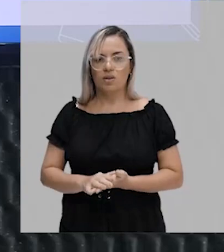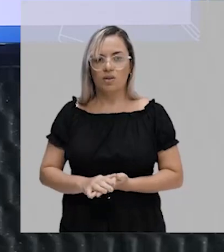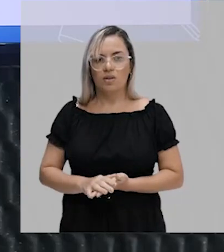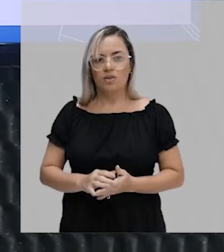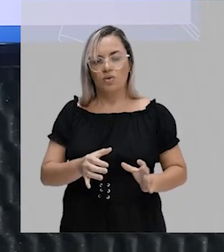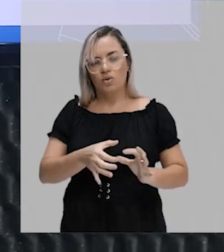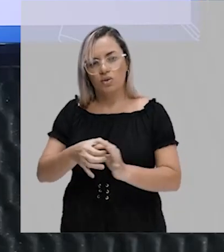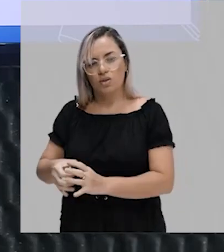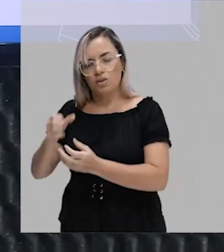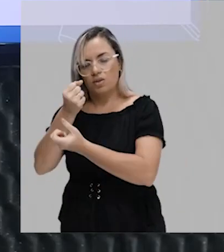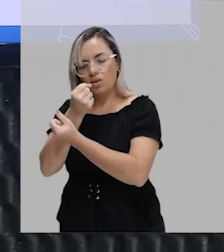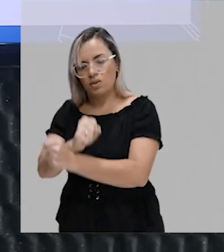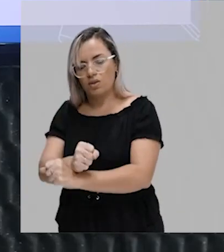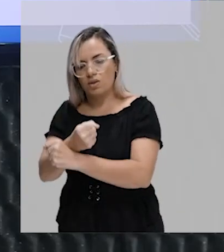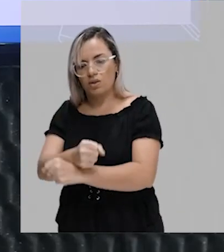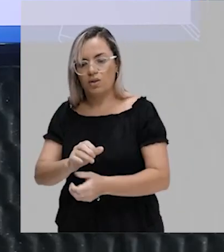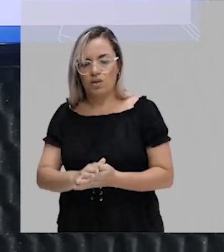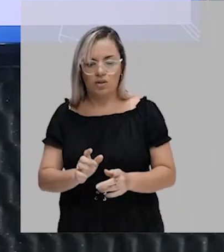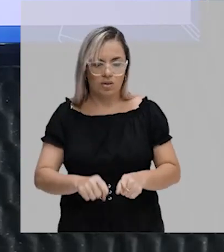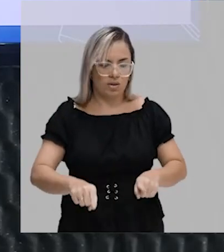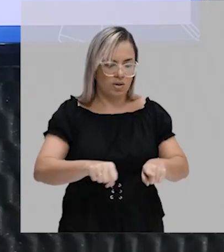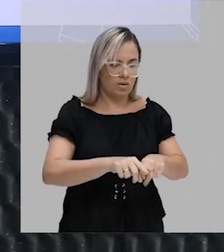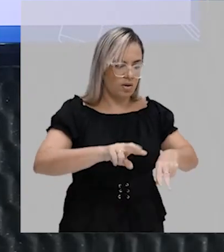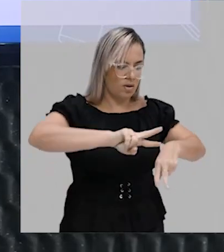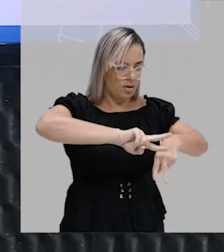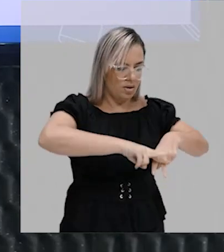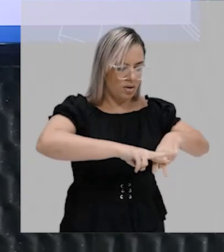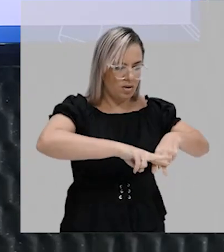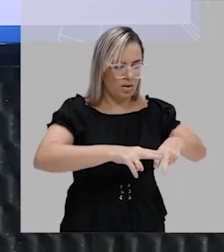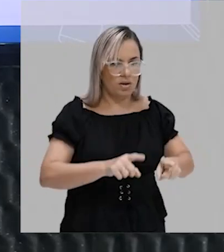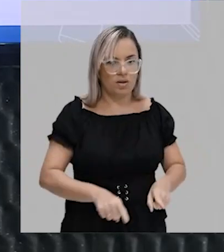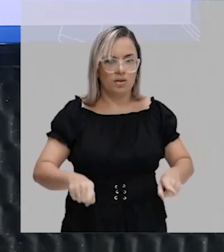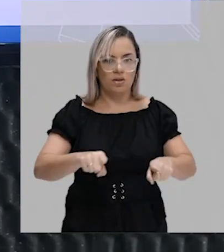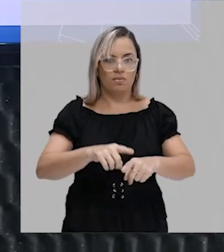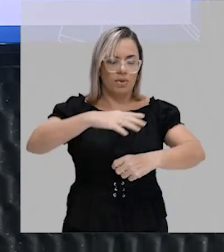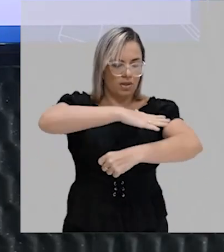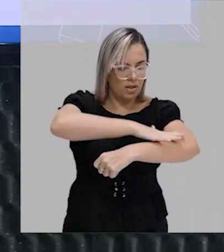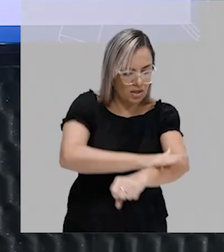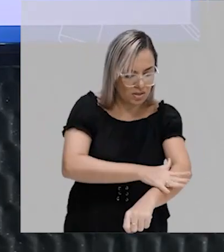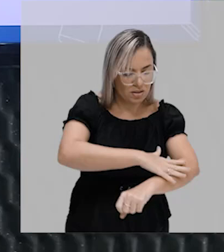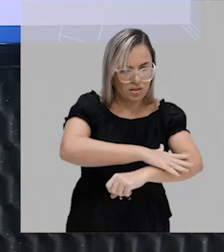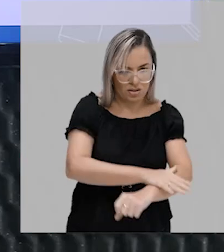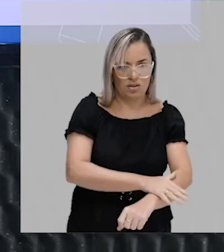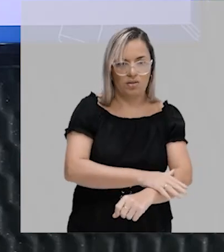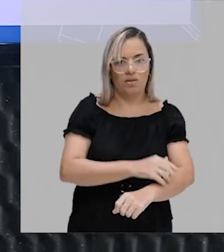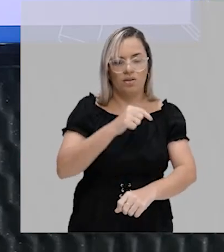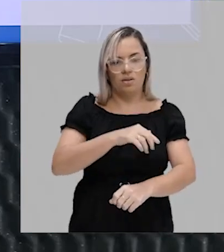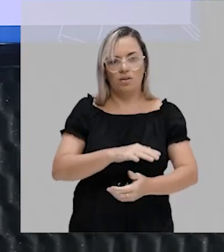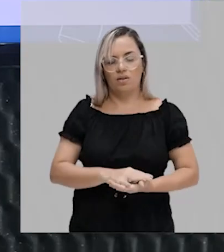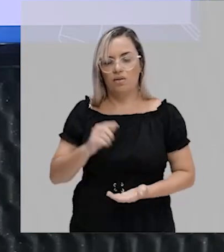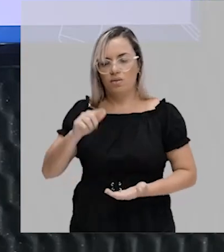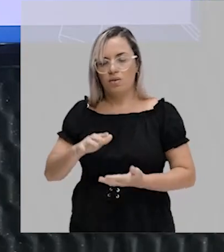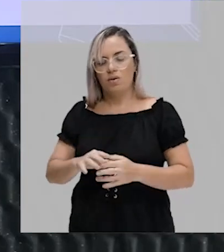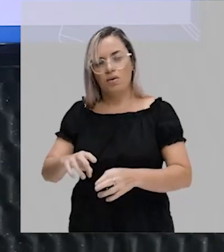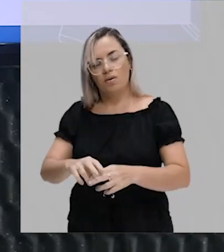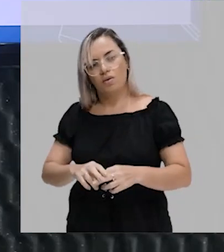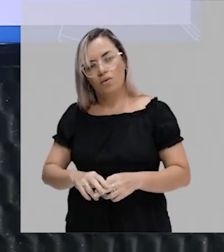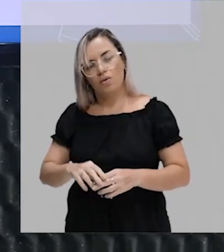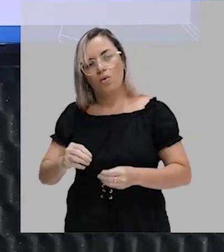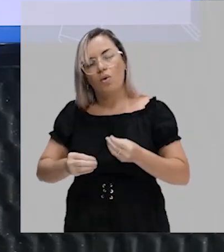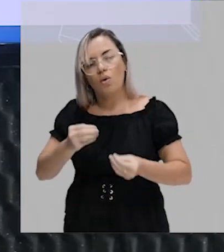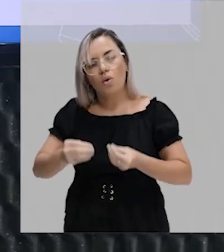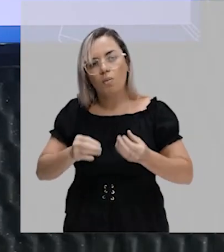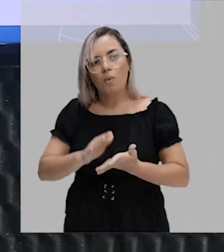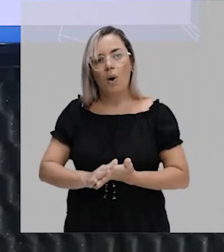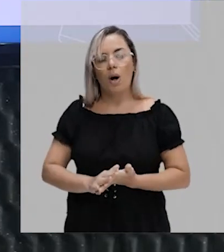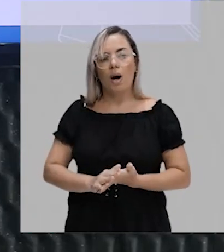aspecto de gênero, existe também no Brasil a questão racial. Uma vez que as pessoas escravizadas eram pessoas negras. Então